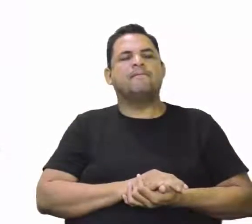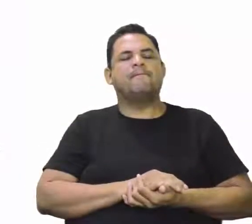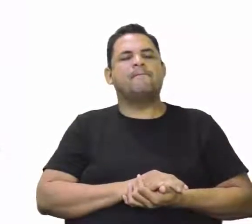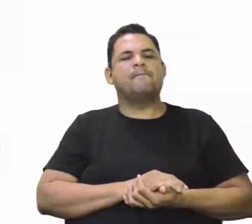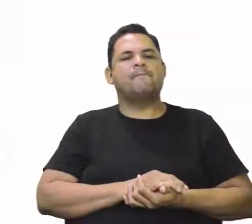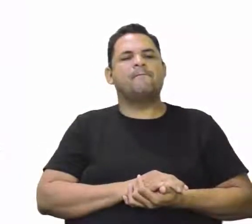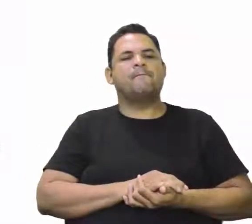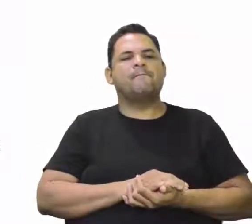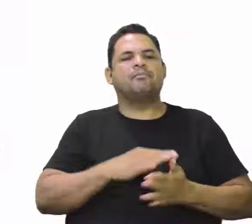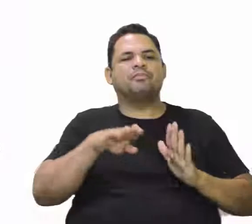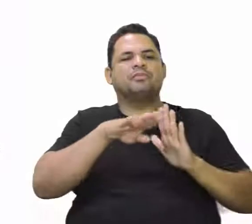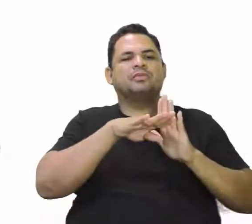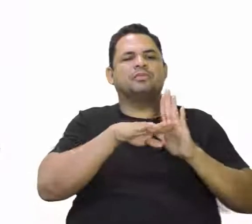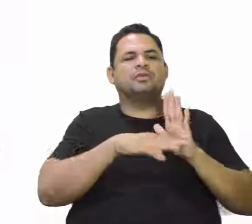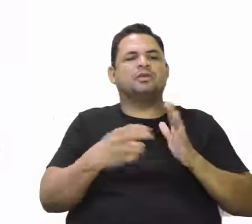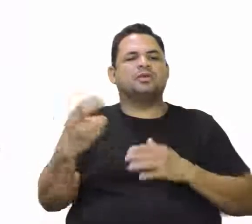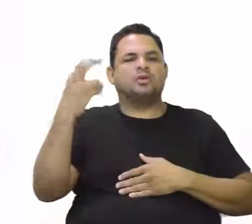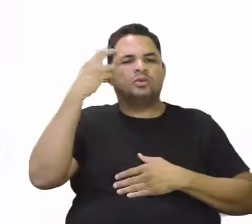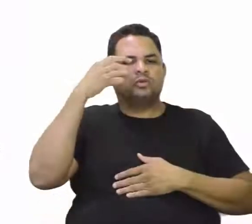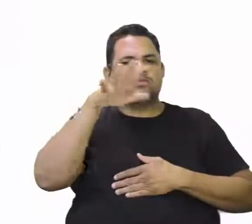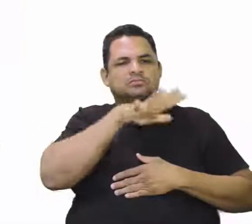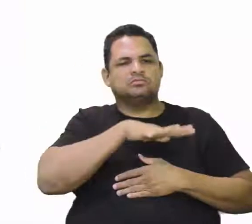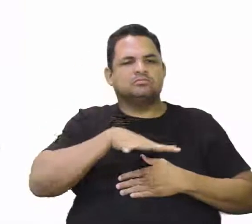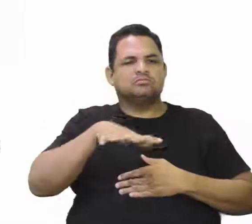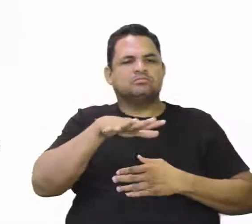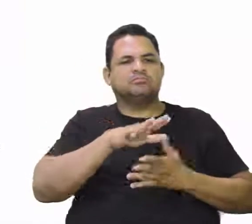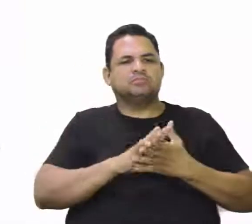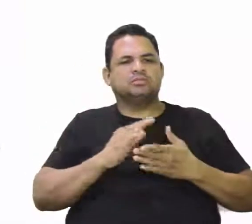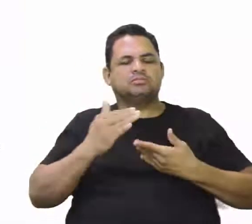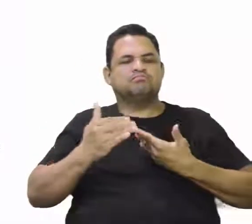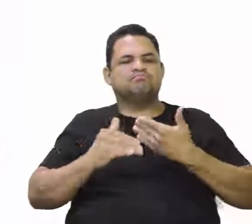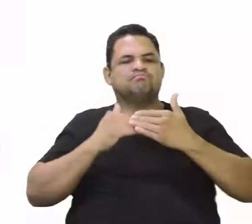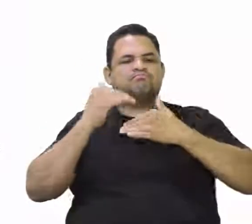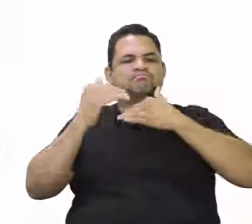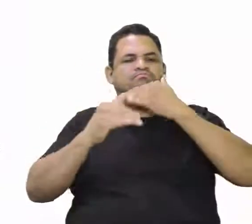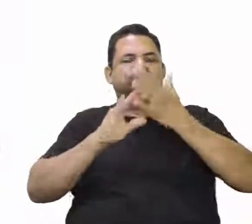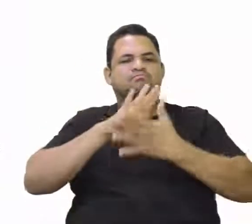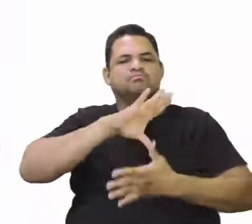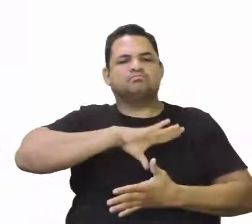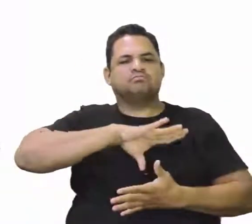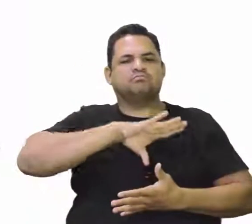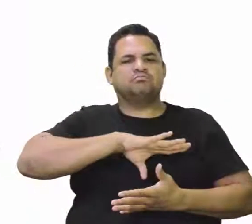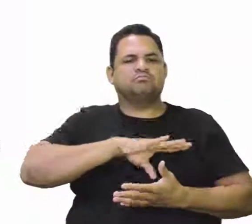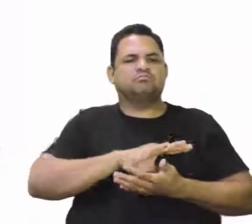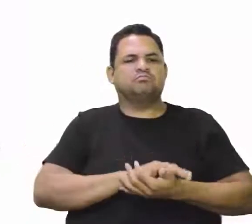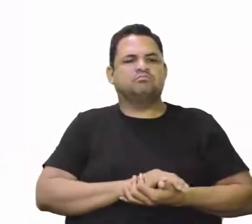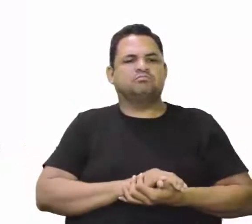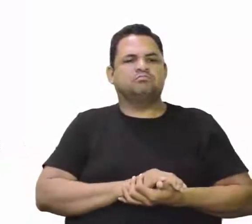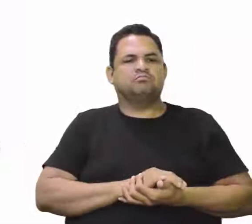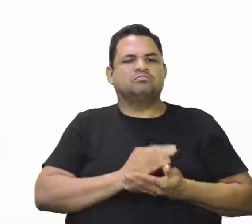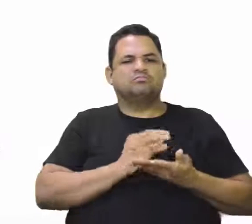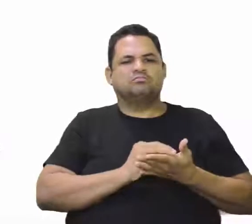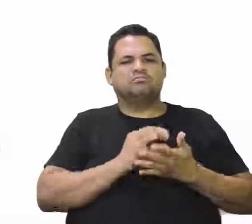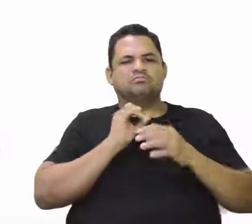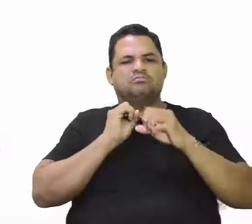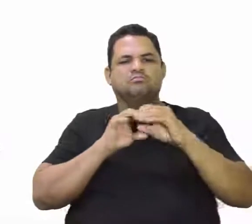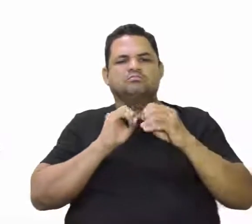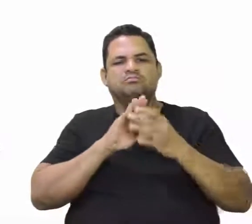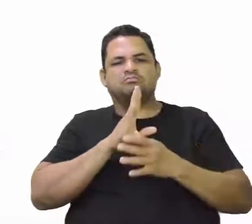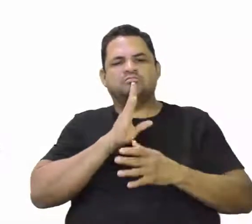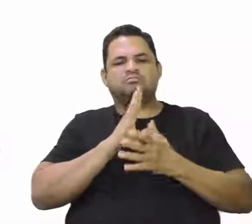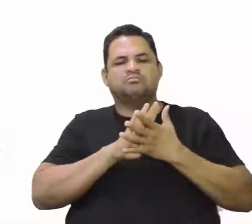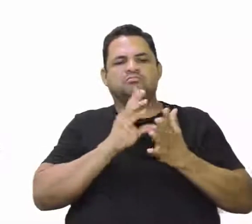Descrever a cultura local para enaltecer a prosperidade portuguesa. Transmitir o